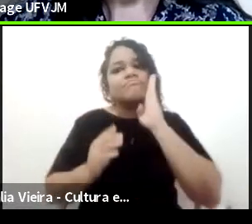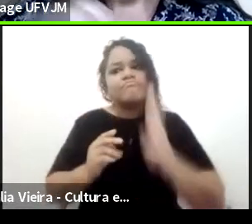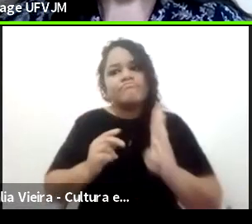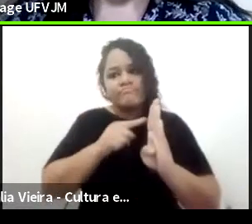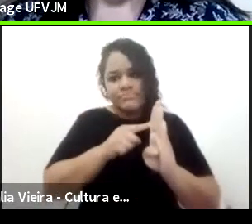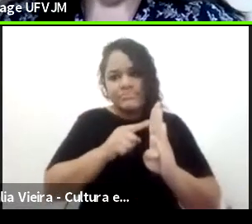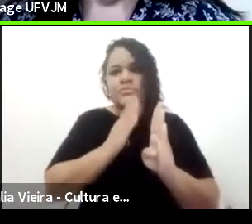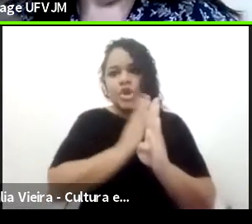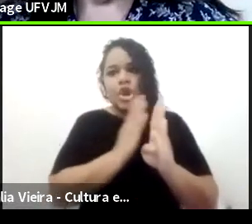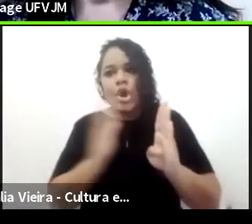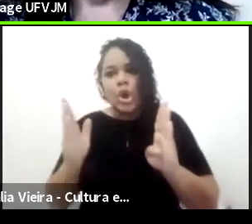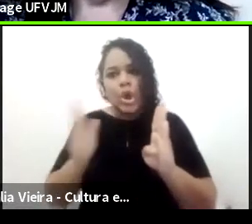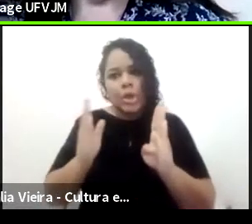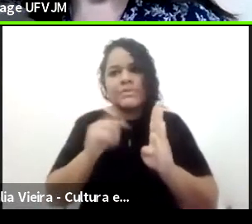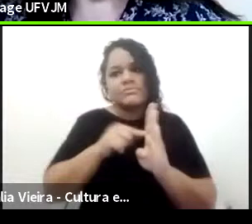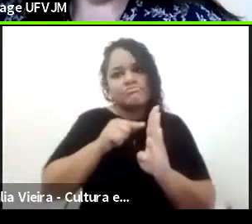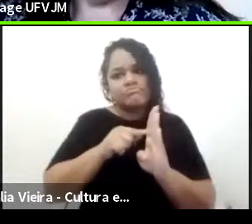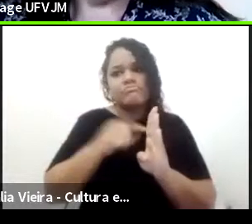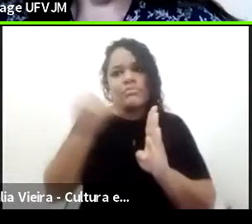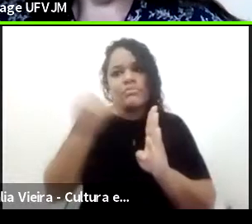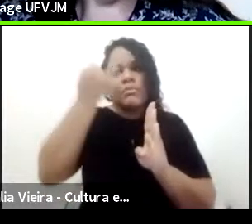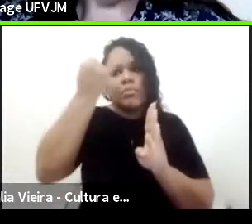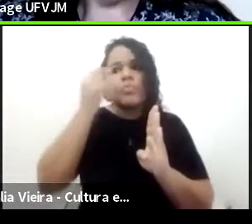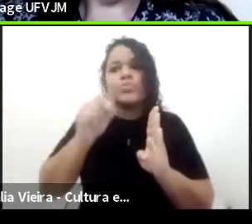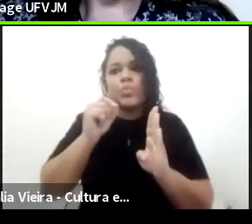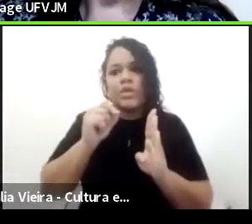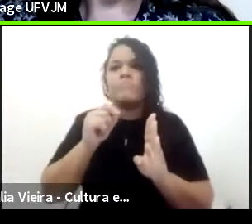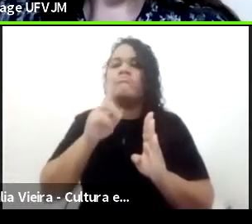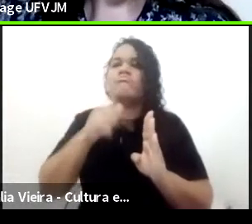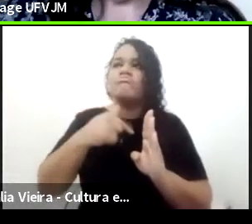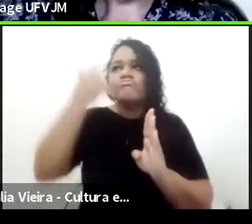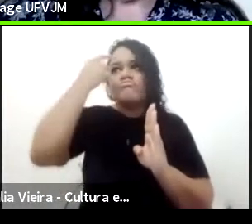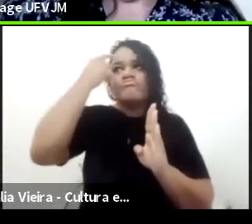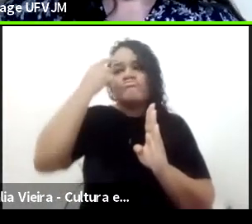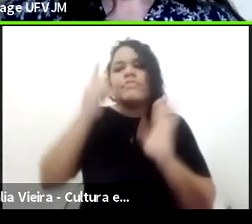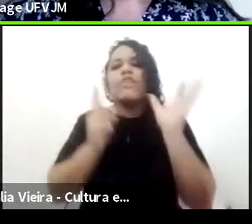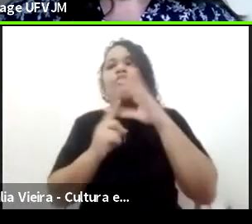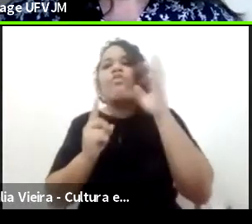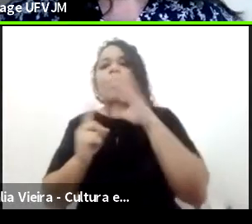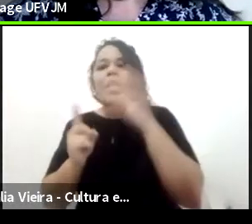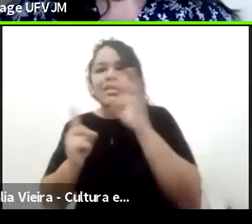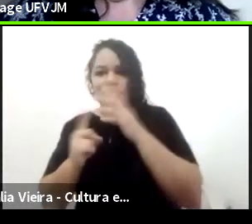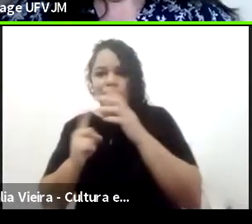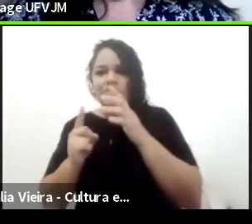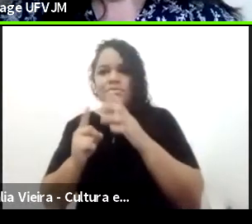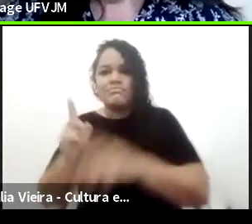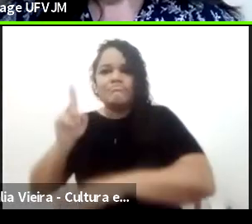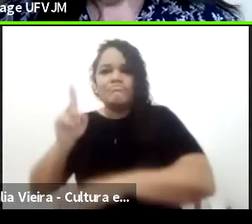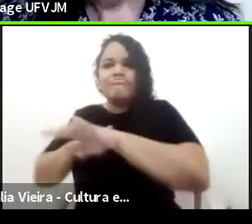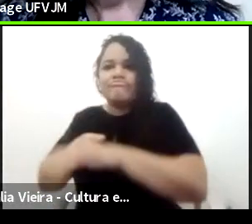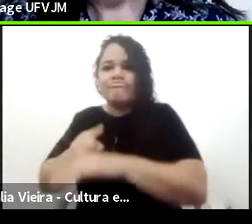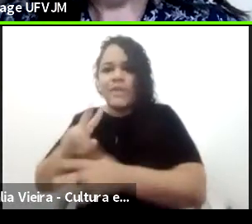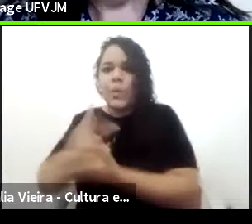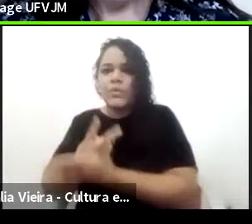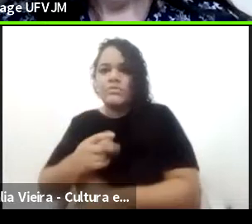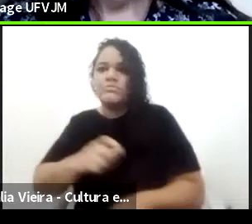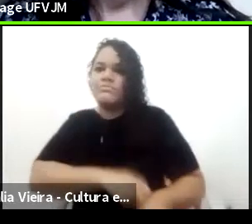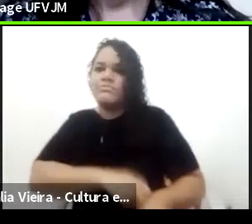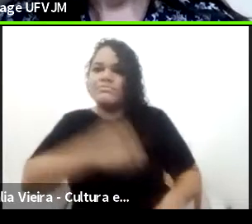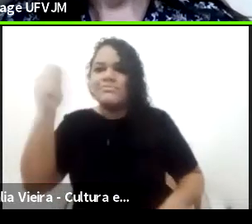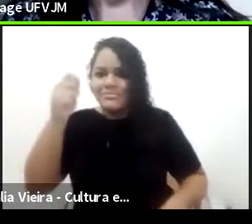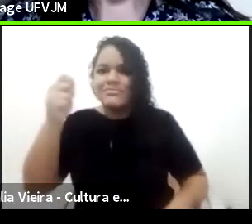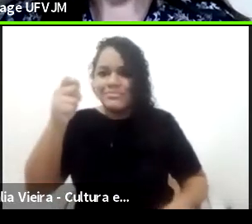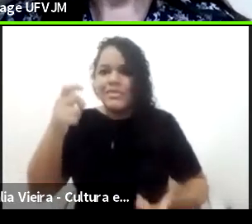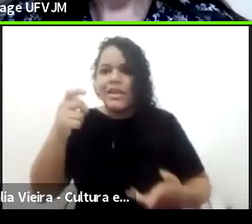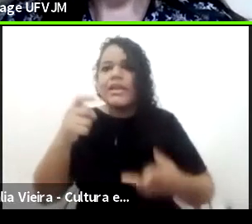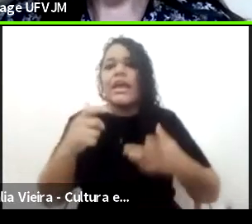influências que chegam para esse momento da independência seriam principalmente as influências que vêm vinculadas a uma